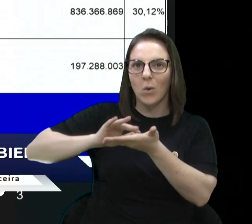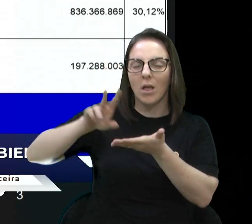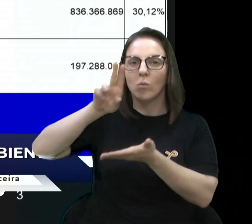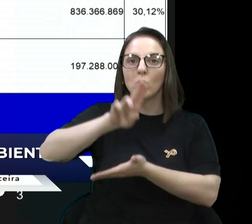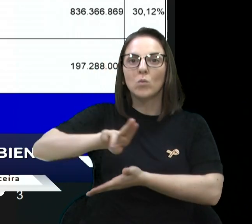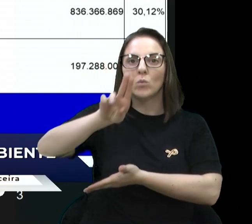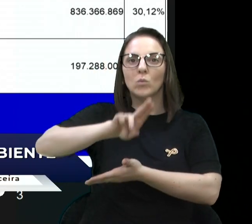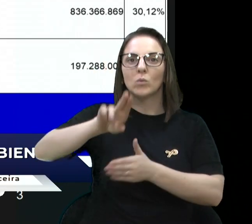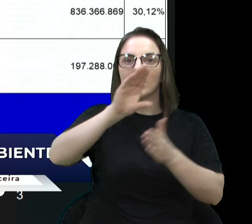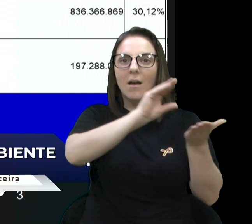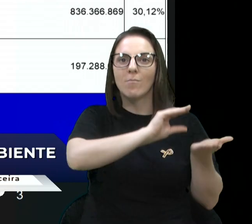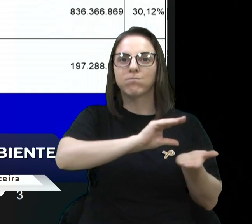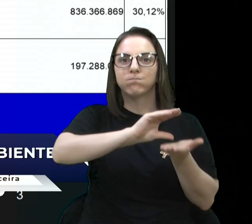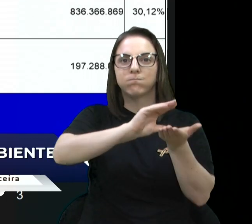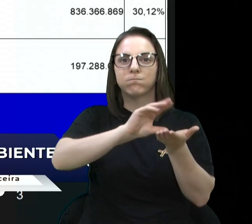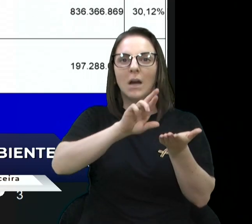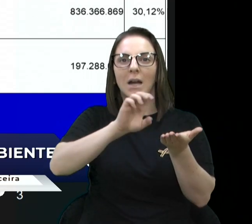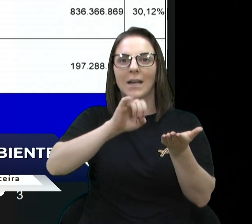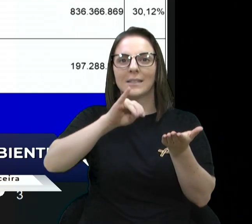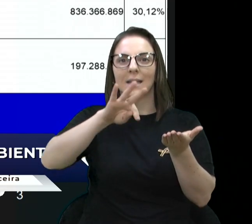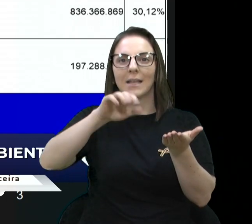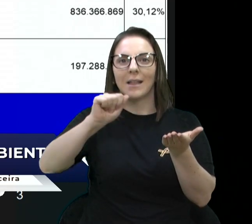automaticamente ficou inferior.